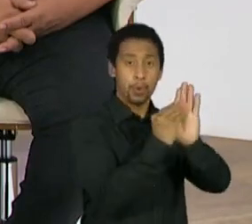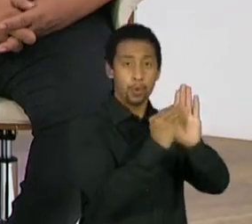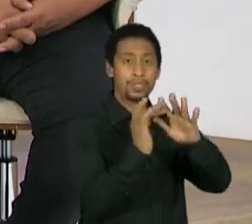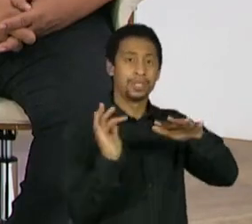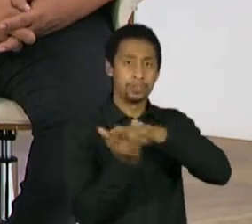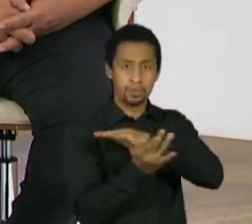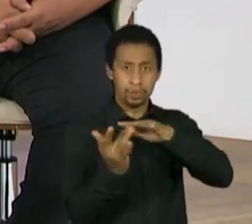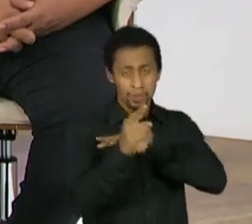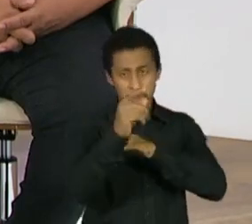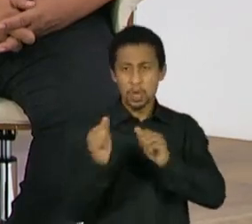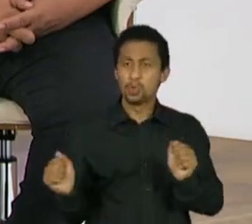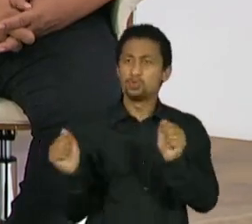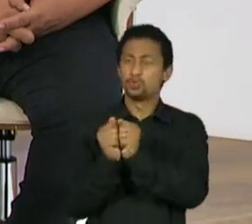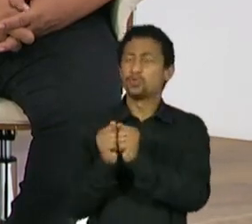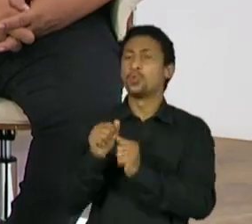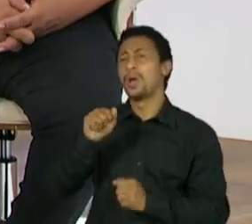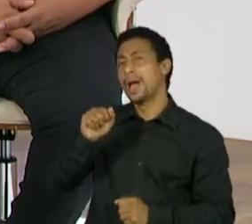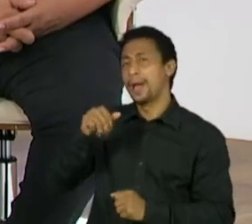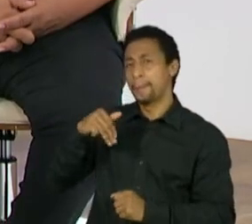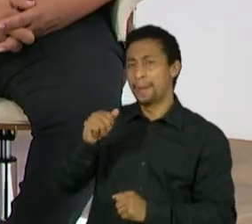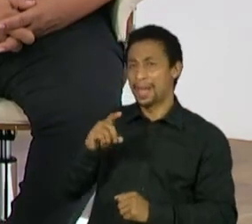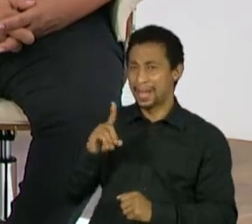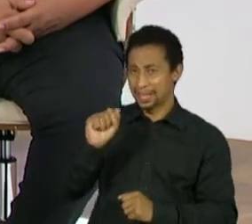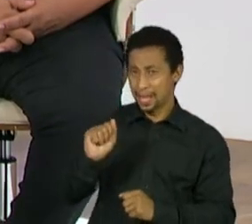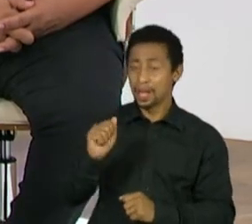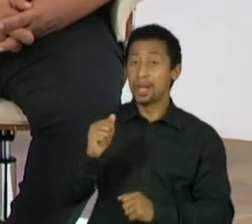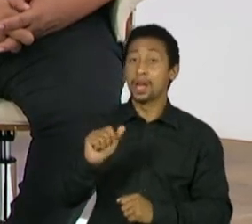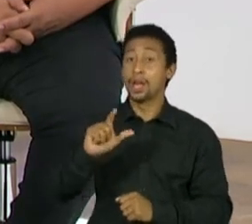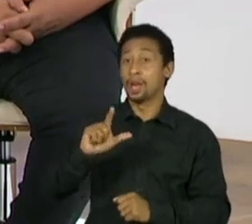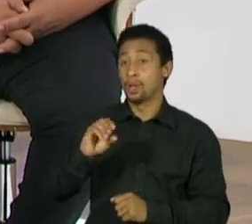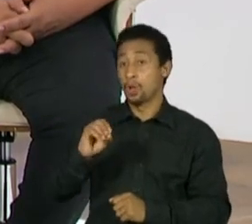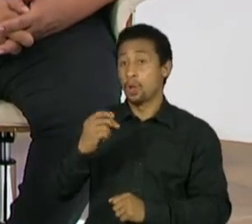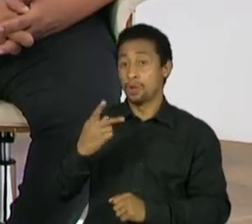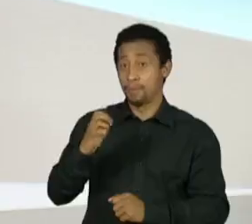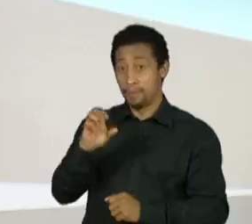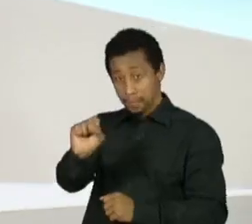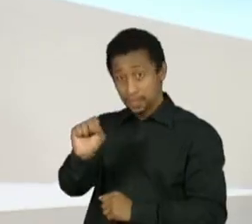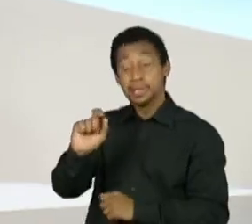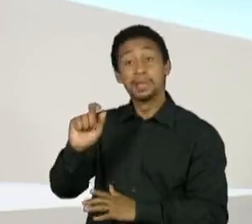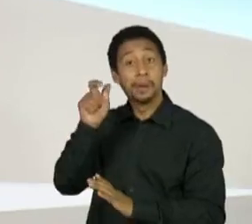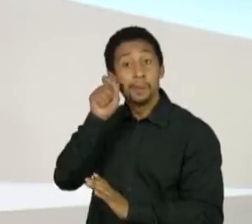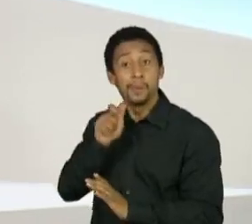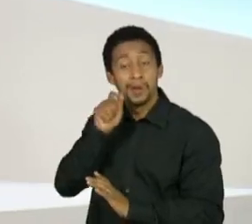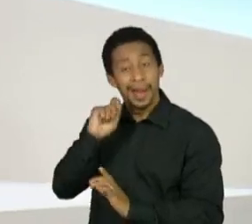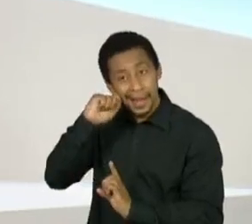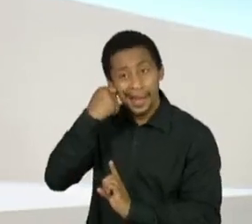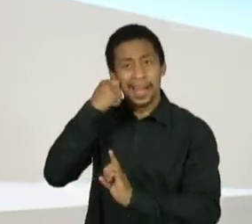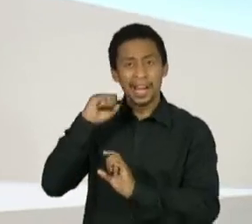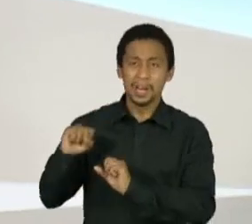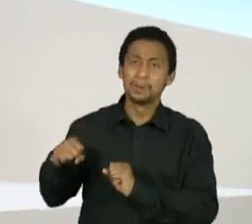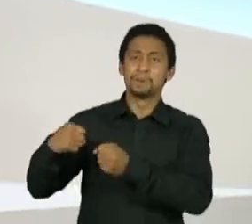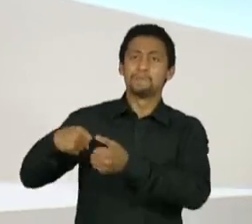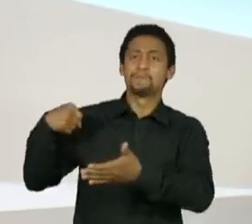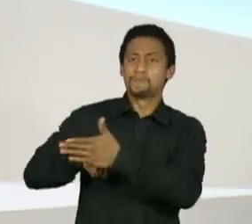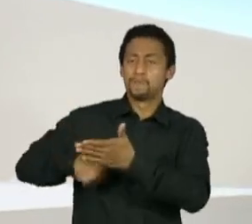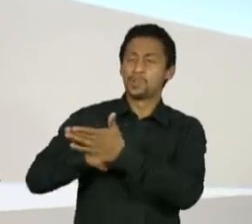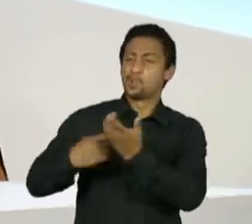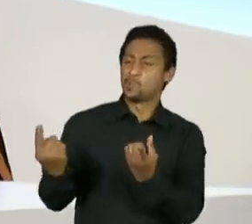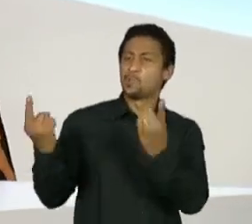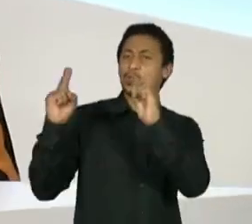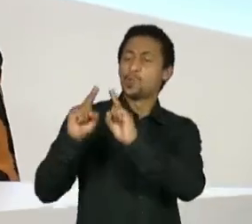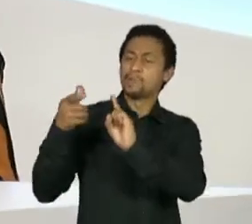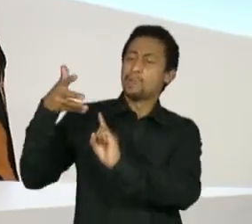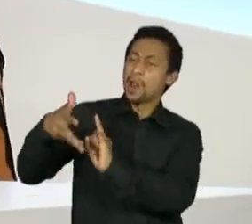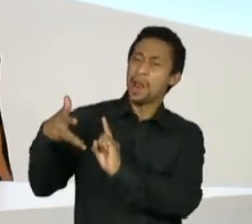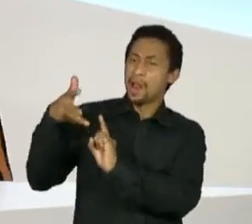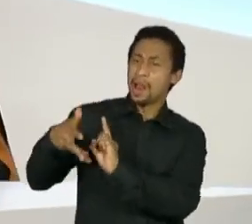ativista negra, que também foi para a COP, e aí você diz que as vozes dos povos silenciados historicamente estão sendo potencializados.